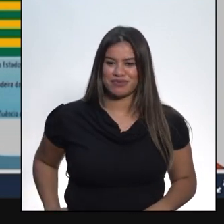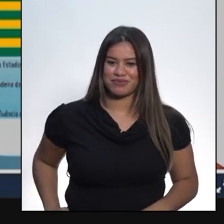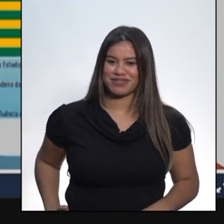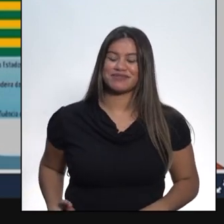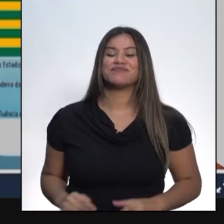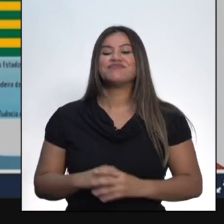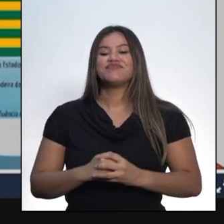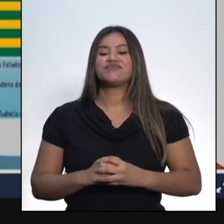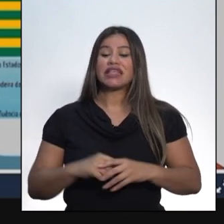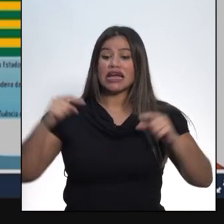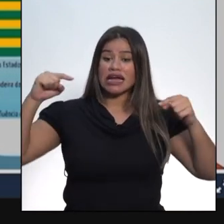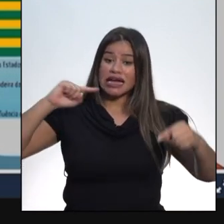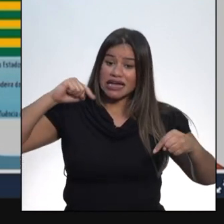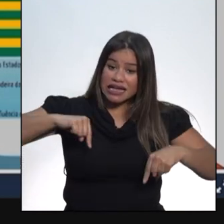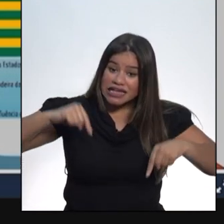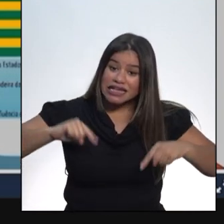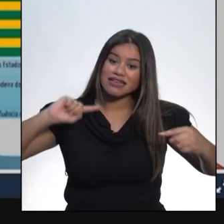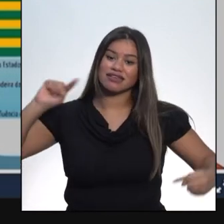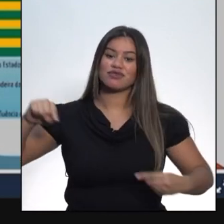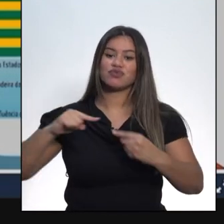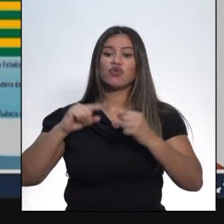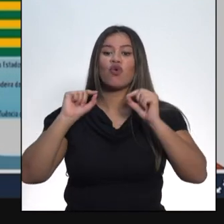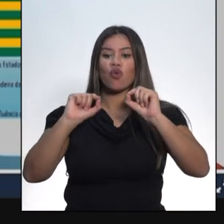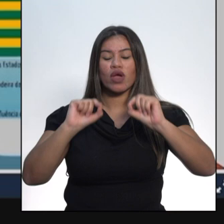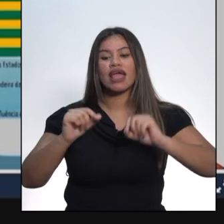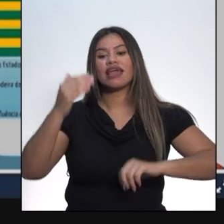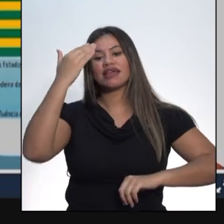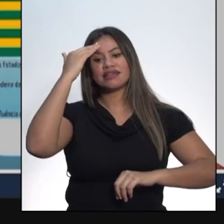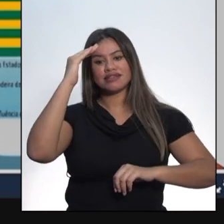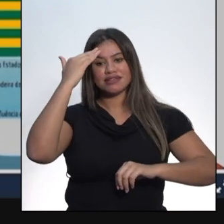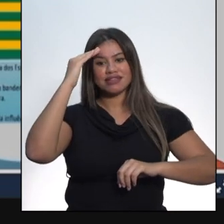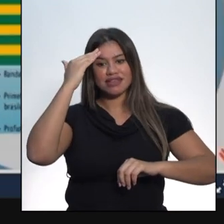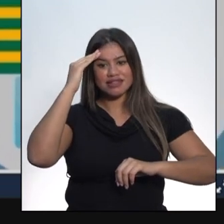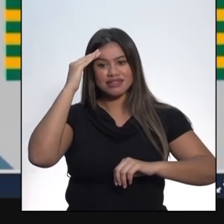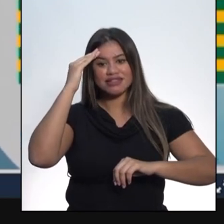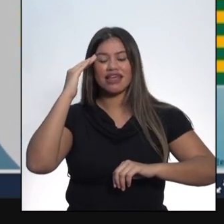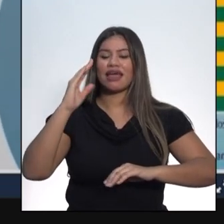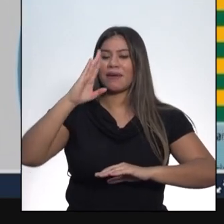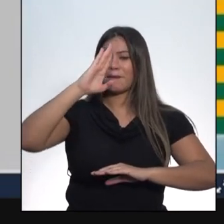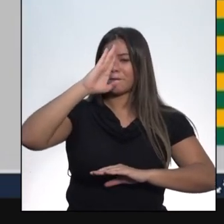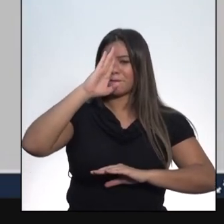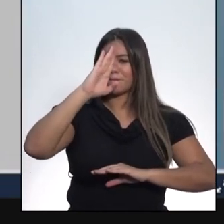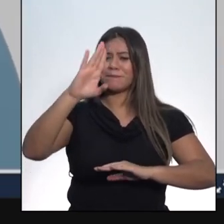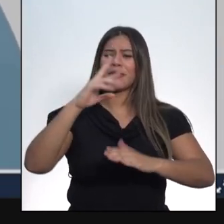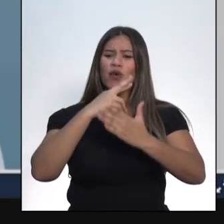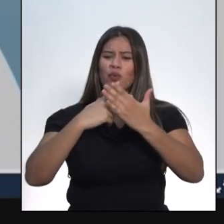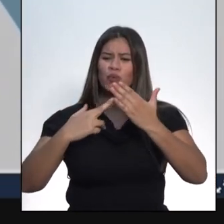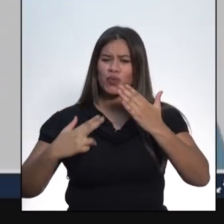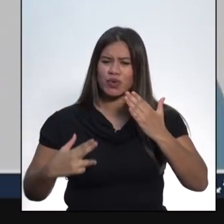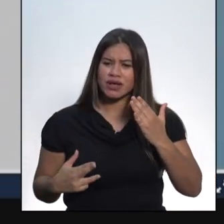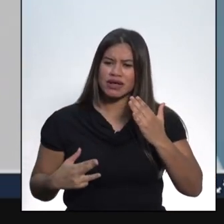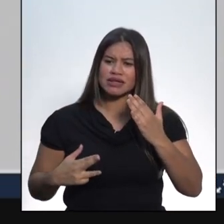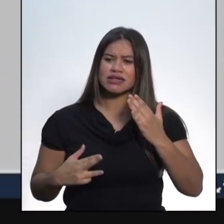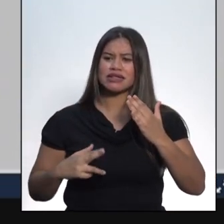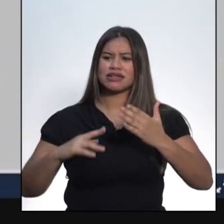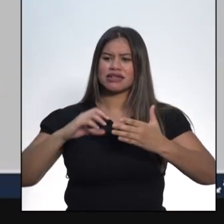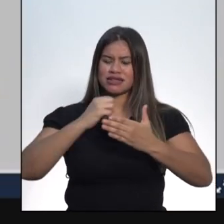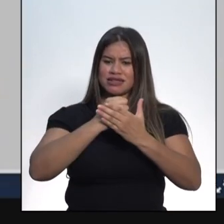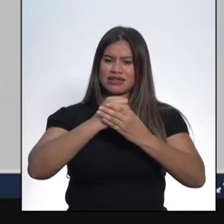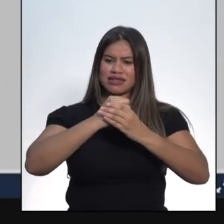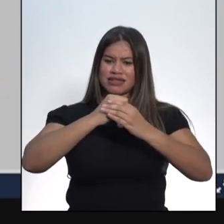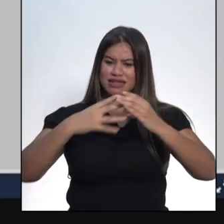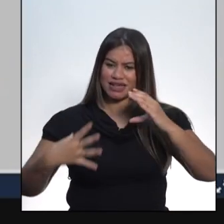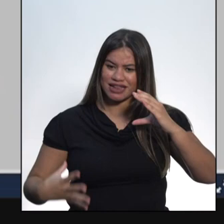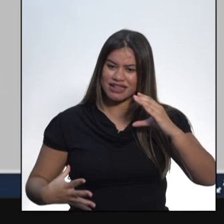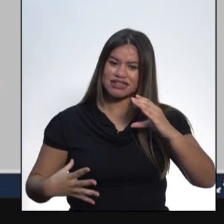um objetivo. O nosso objetivo é compreender as principais características da Constituição